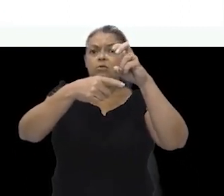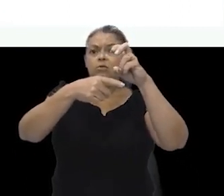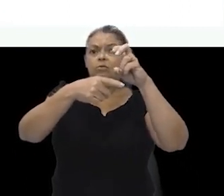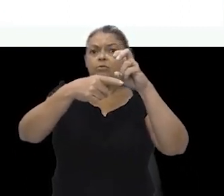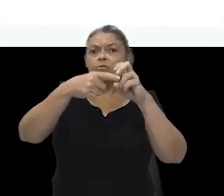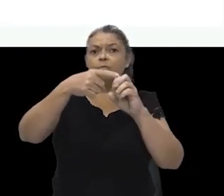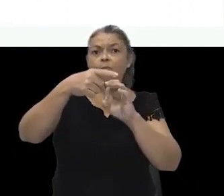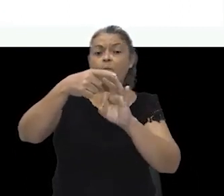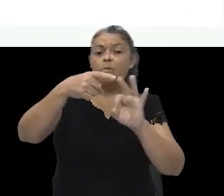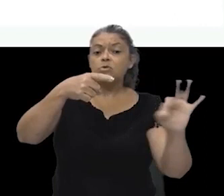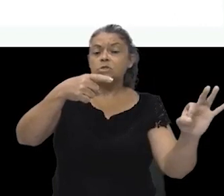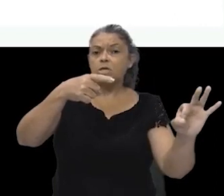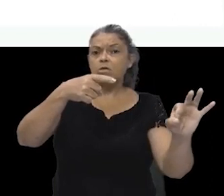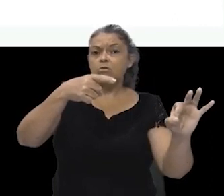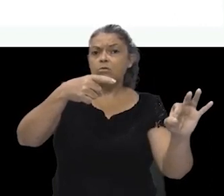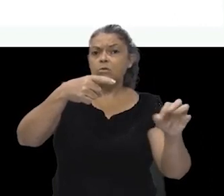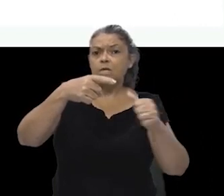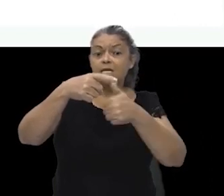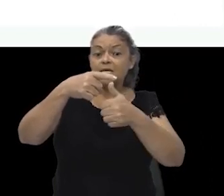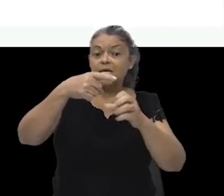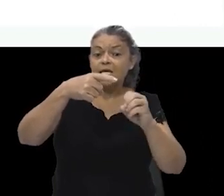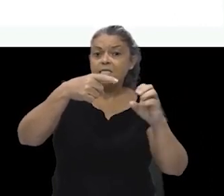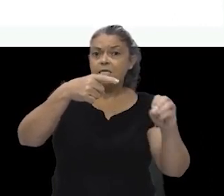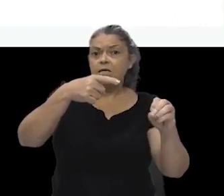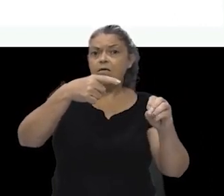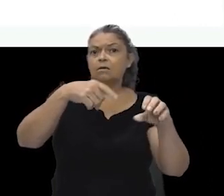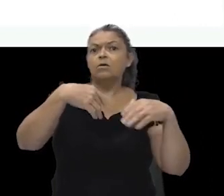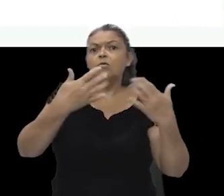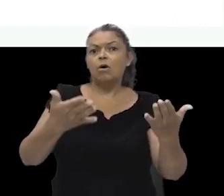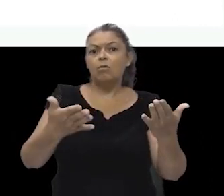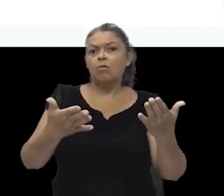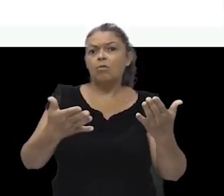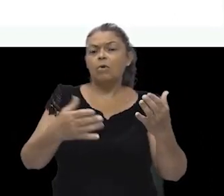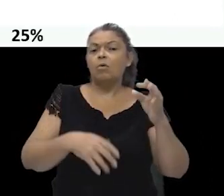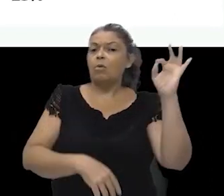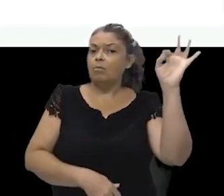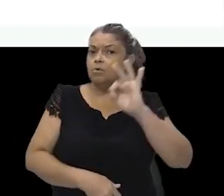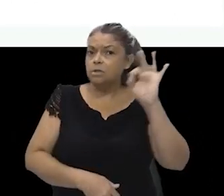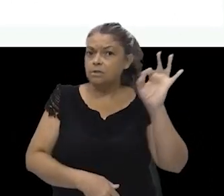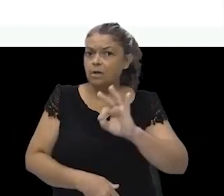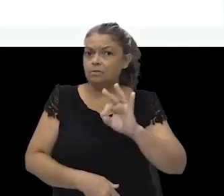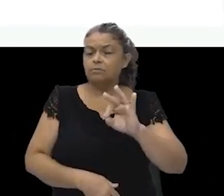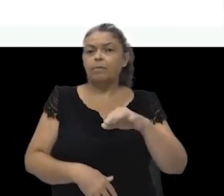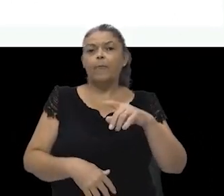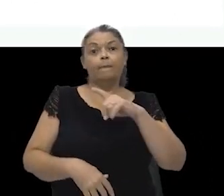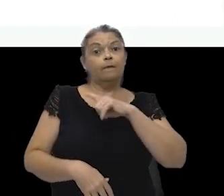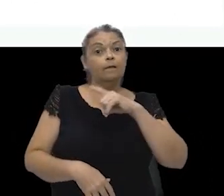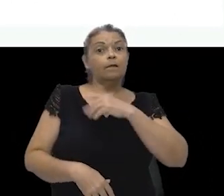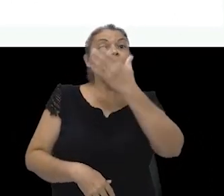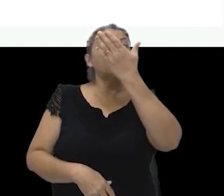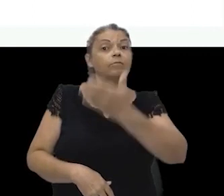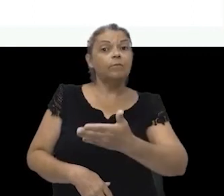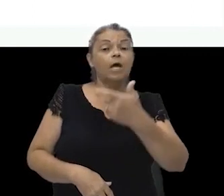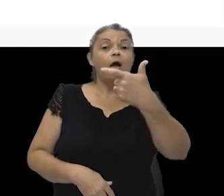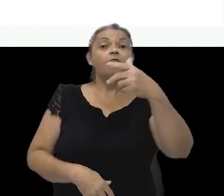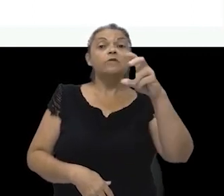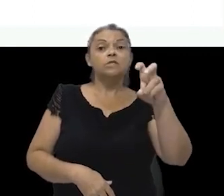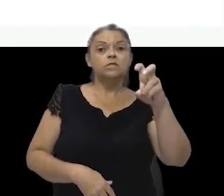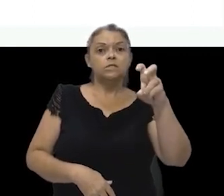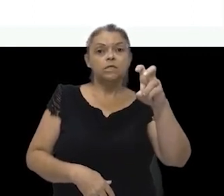Epa, Danda, peraí. 25% é uma porcentagem. Justamente. Temos aqui 25